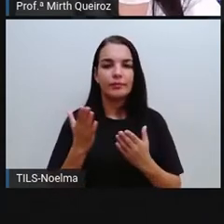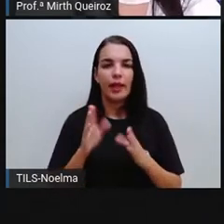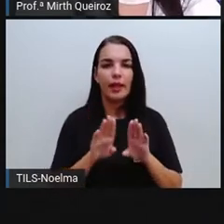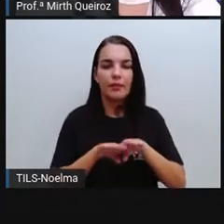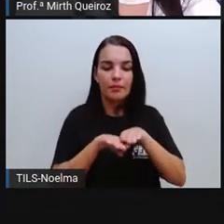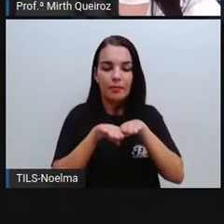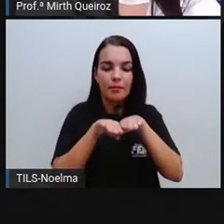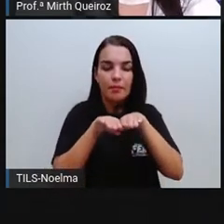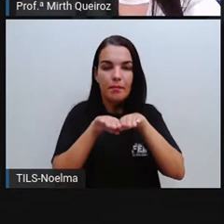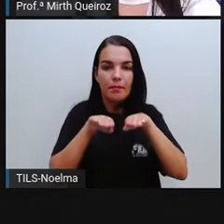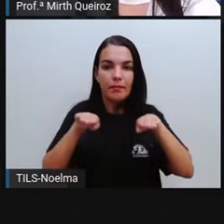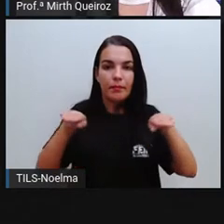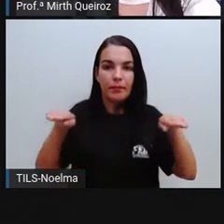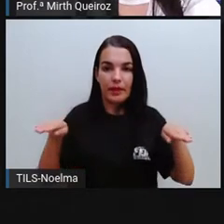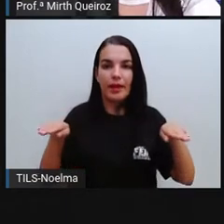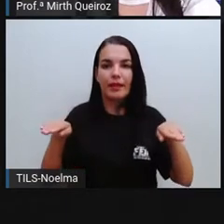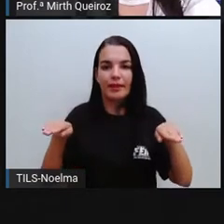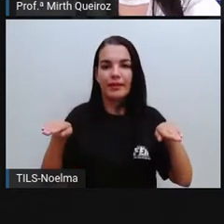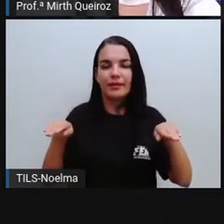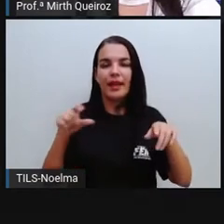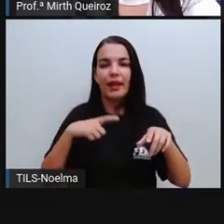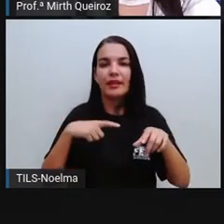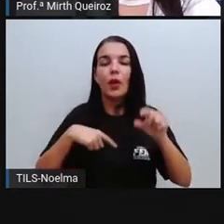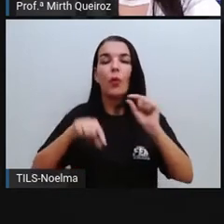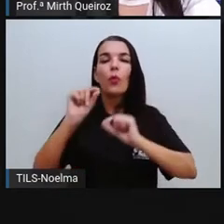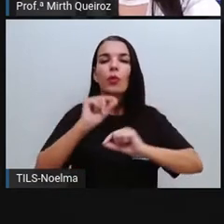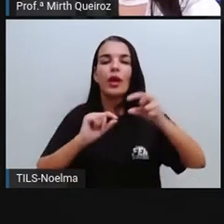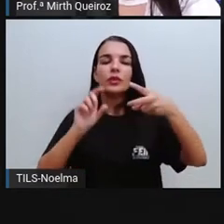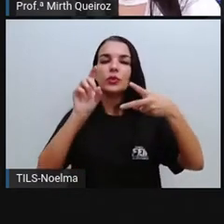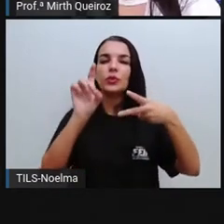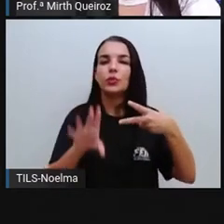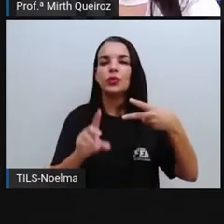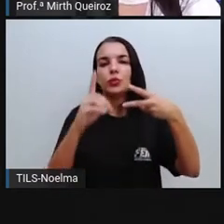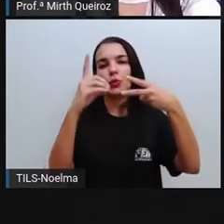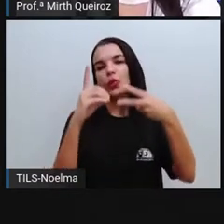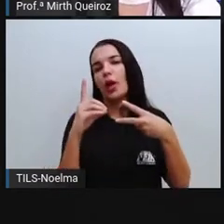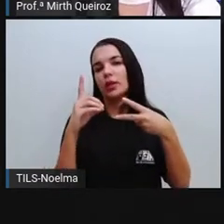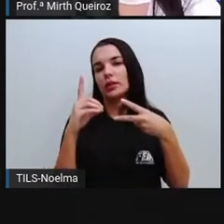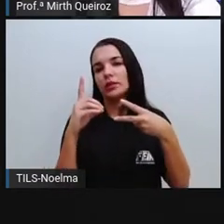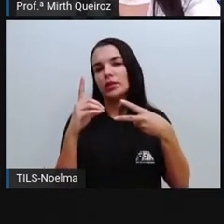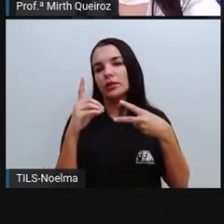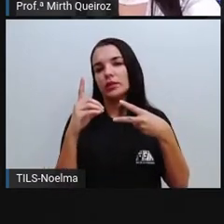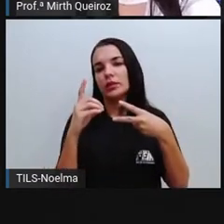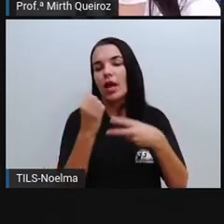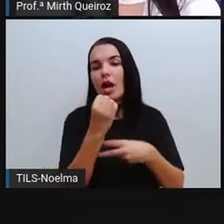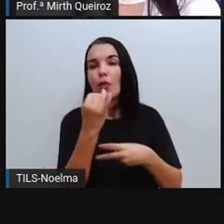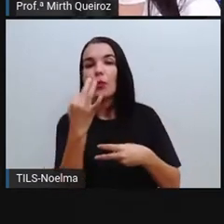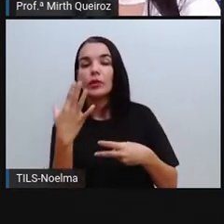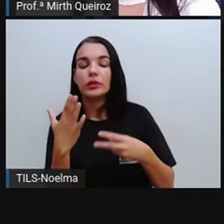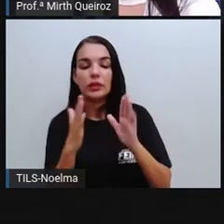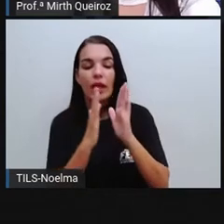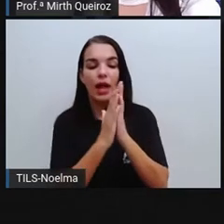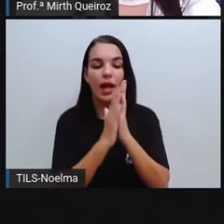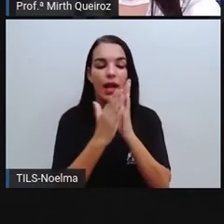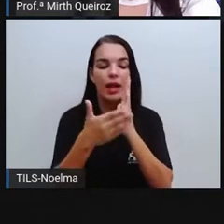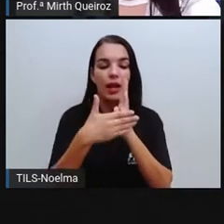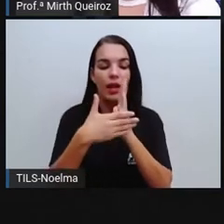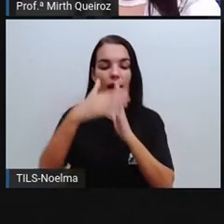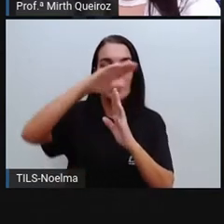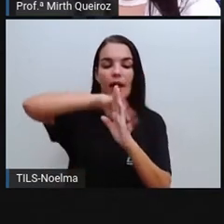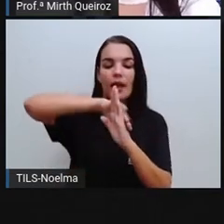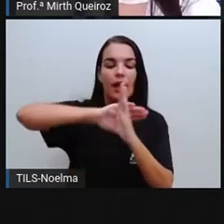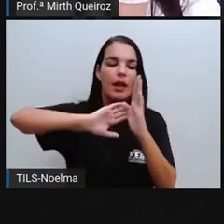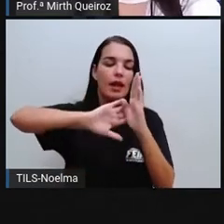dessas figuras está relacionada, aí neste caso, com a quantidade de lados, com o seu